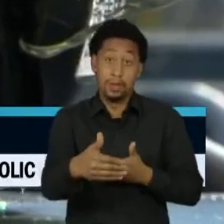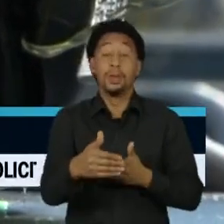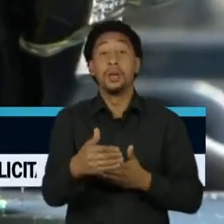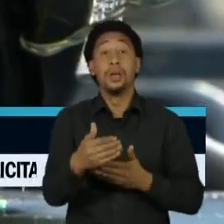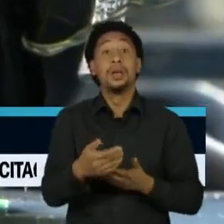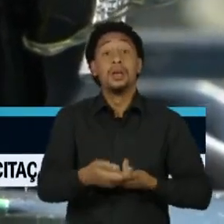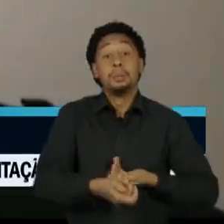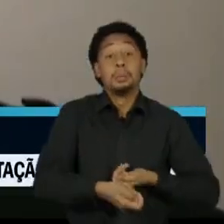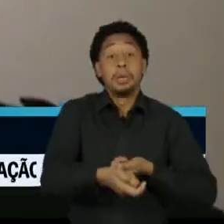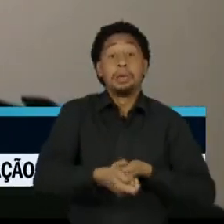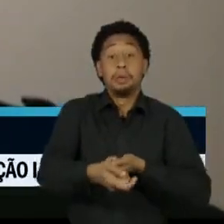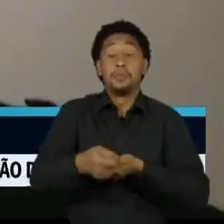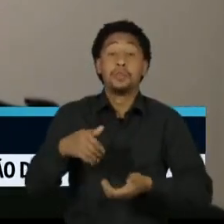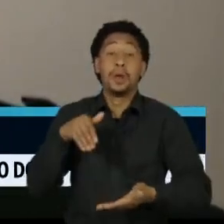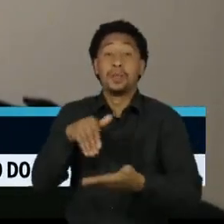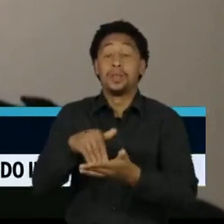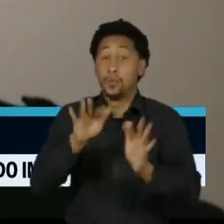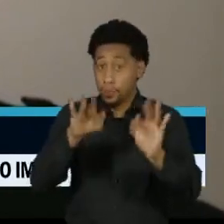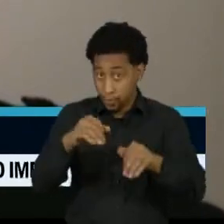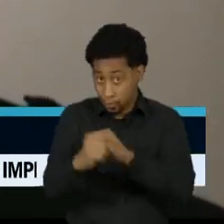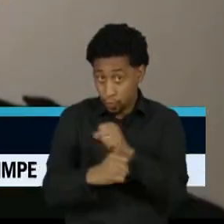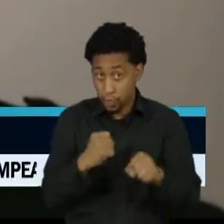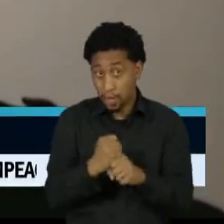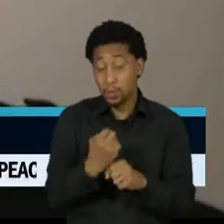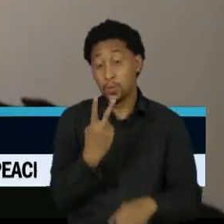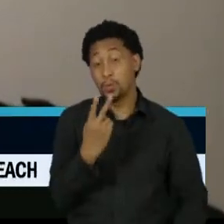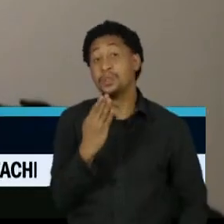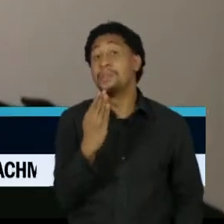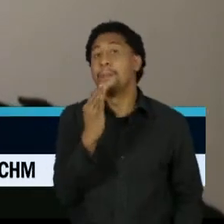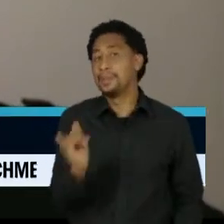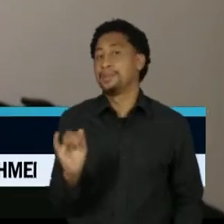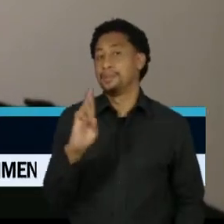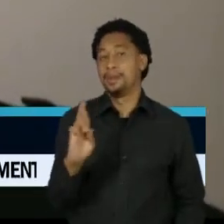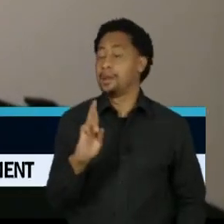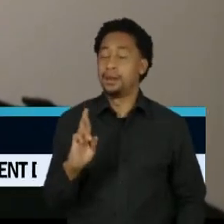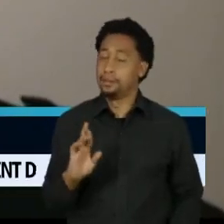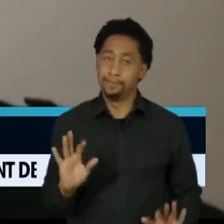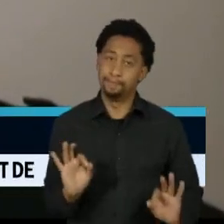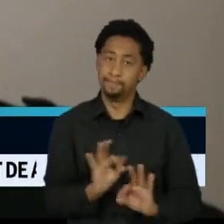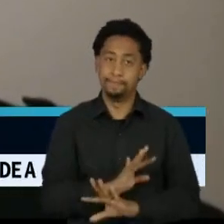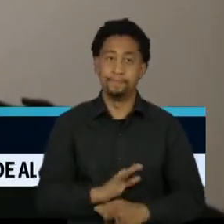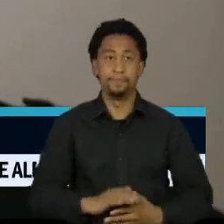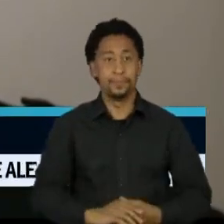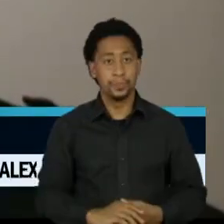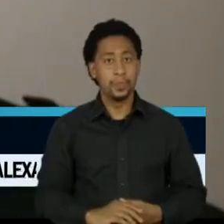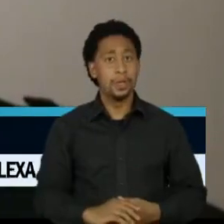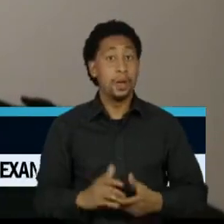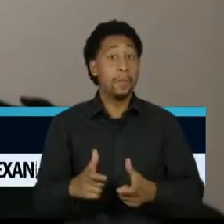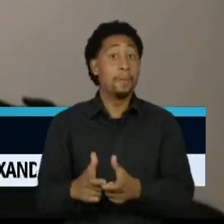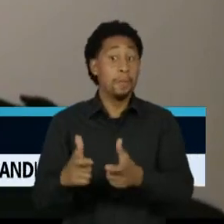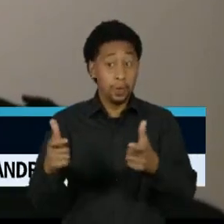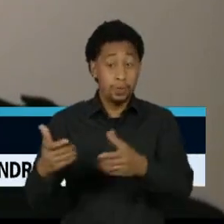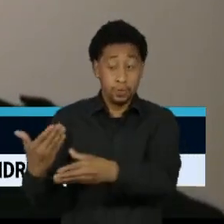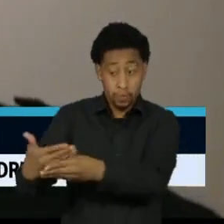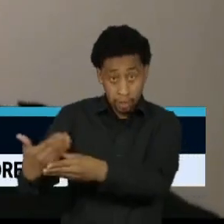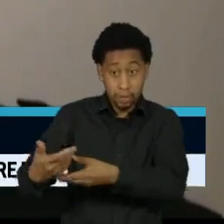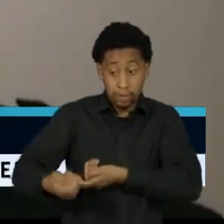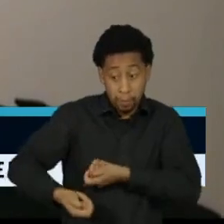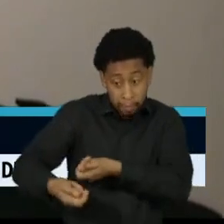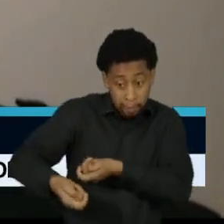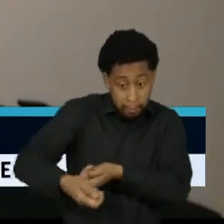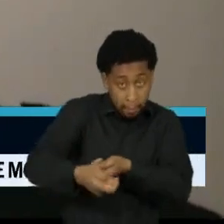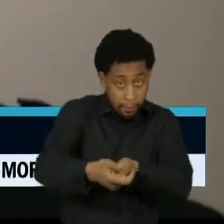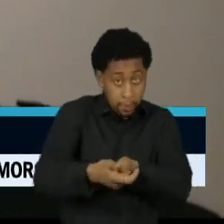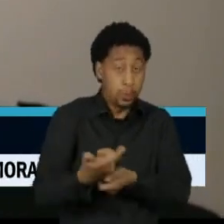bilhões de reais. A falta de informações por parte do governo a respeito da quantidade de taxistas que serão beneficiados com o auxílio